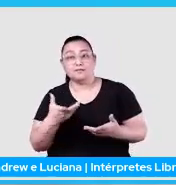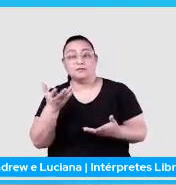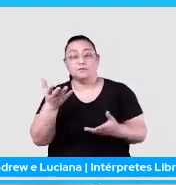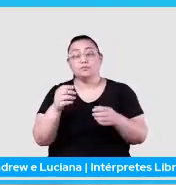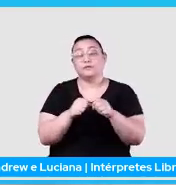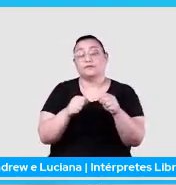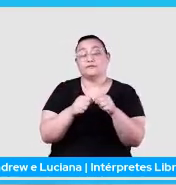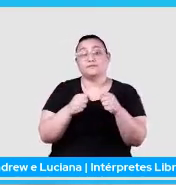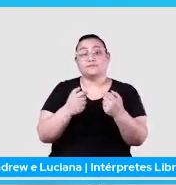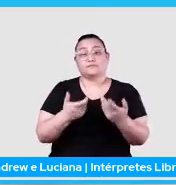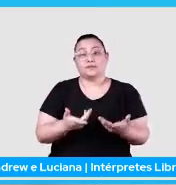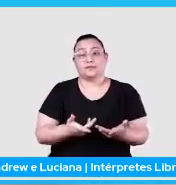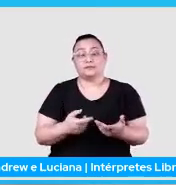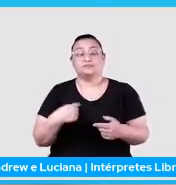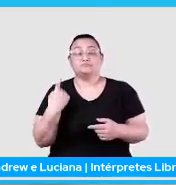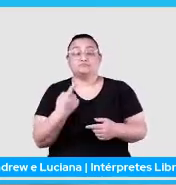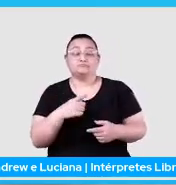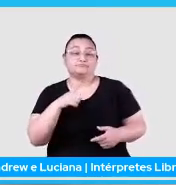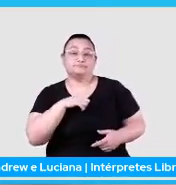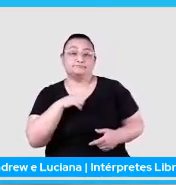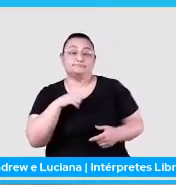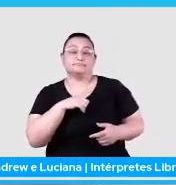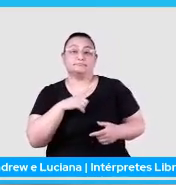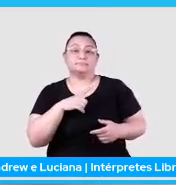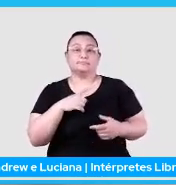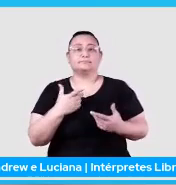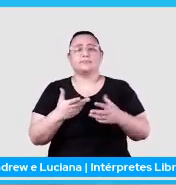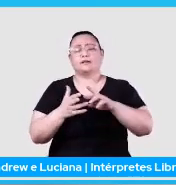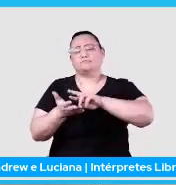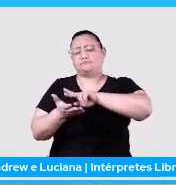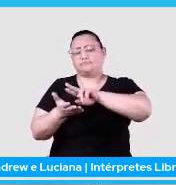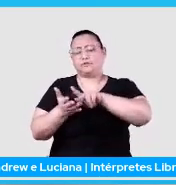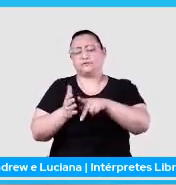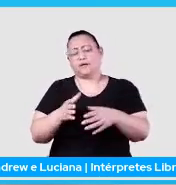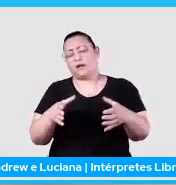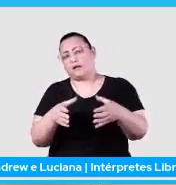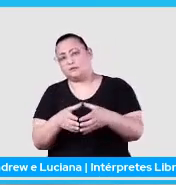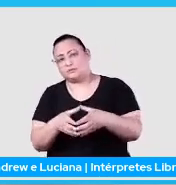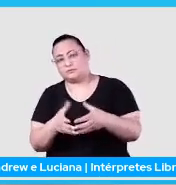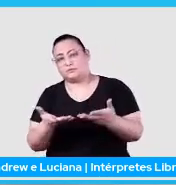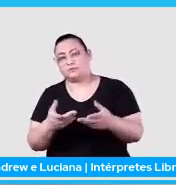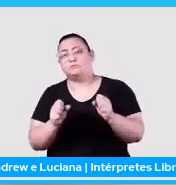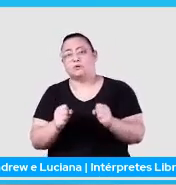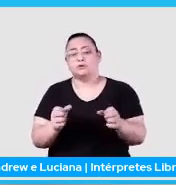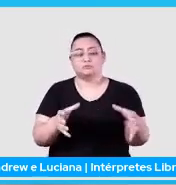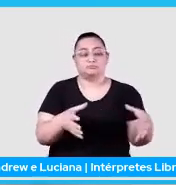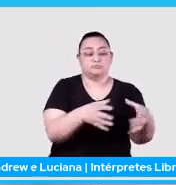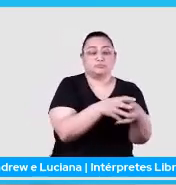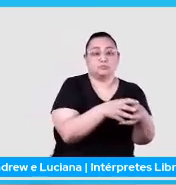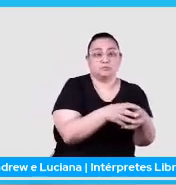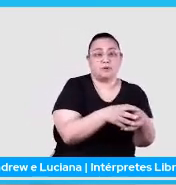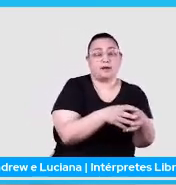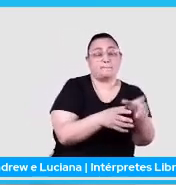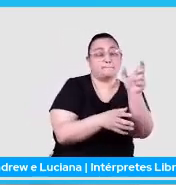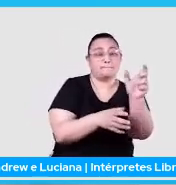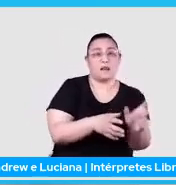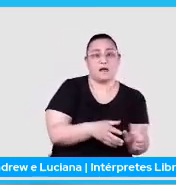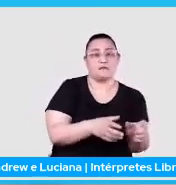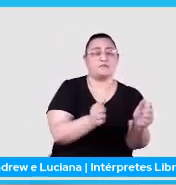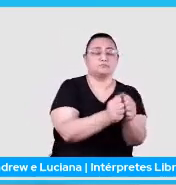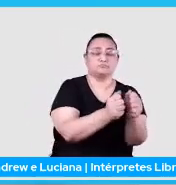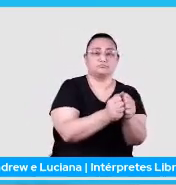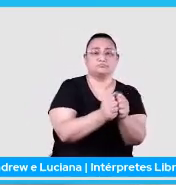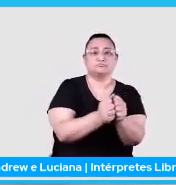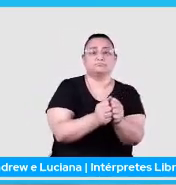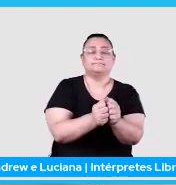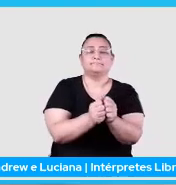Mas a gente tem diversos conjuntos, né, que a gente pode agrupar essas palavras, essas entidades nomeadas.